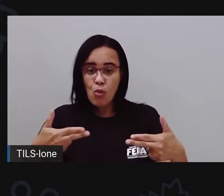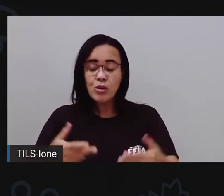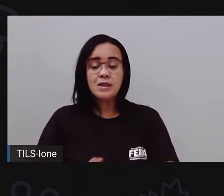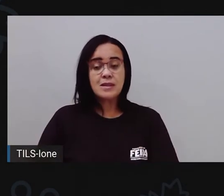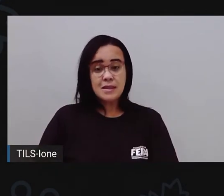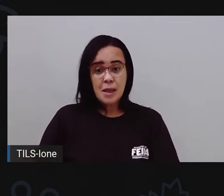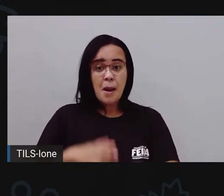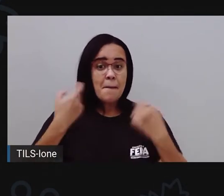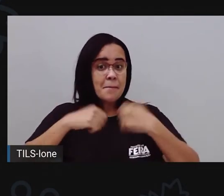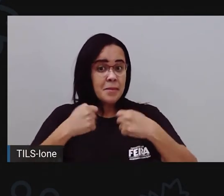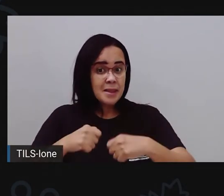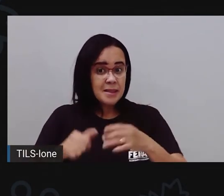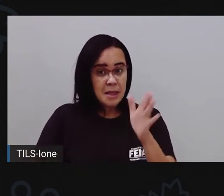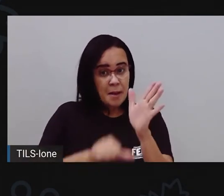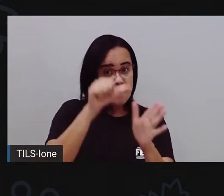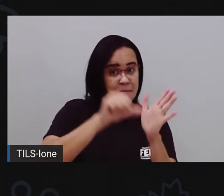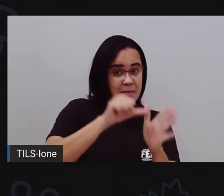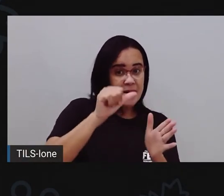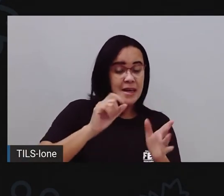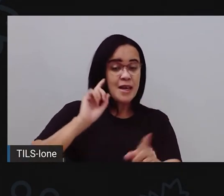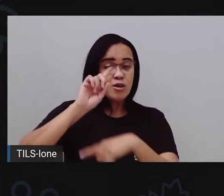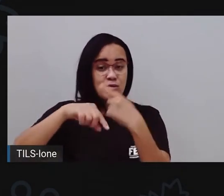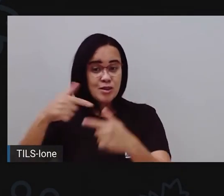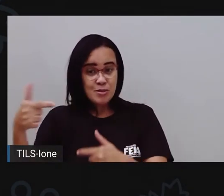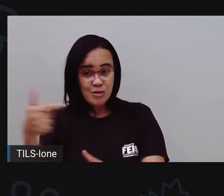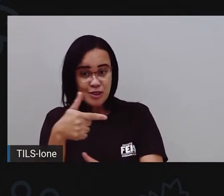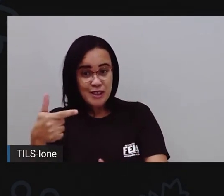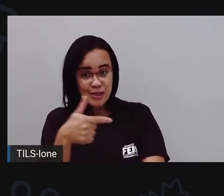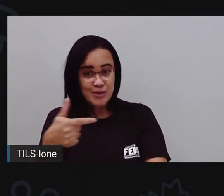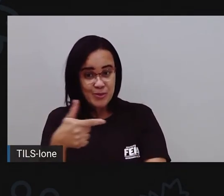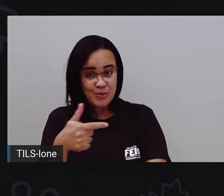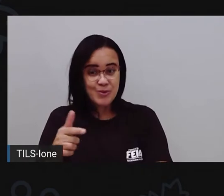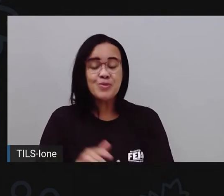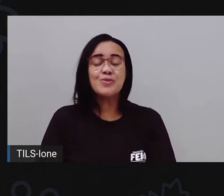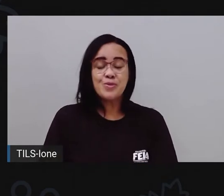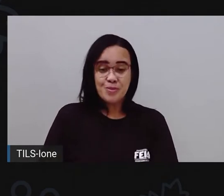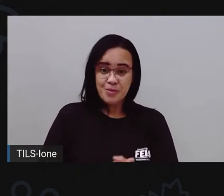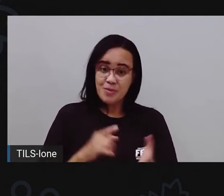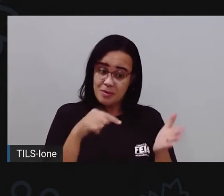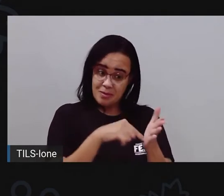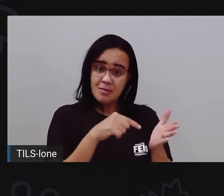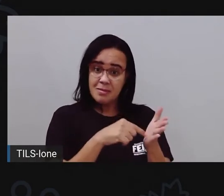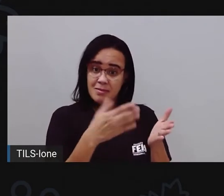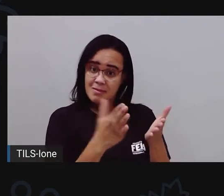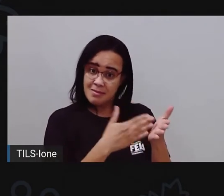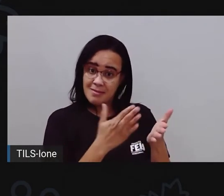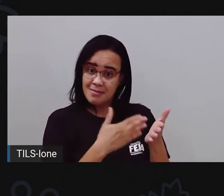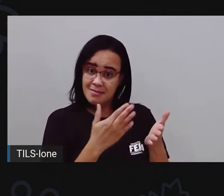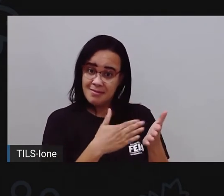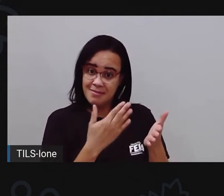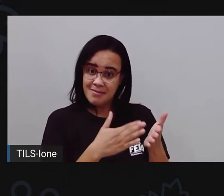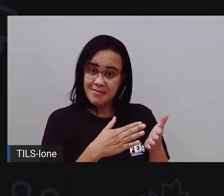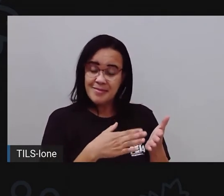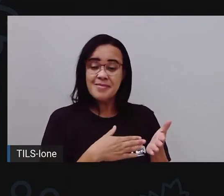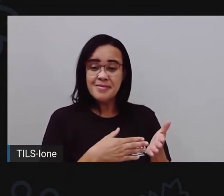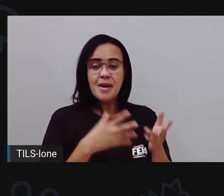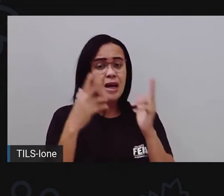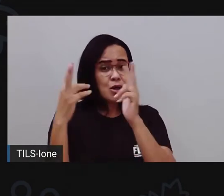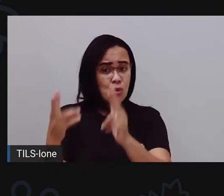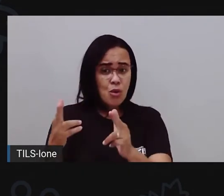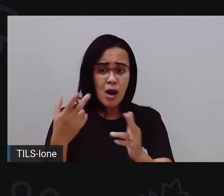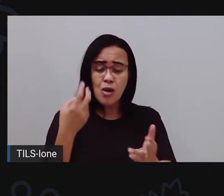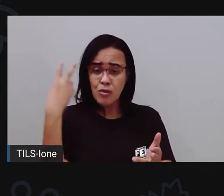primeiro e depois falar daquele segundo objeto. Aqui no livro da Princesa Maribel, acontece a mesma coisa, né?